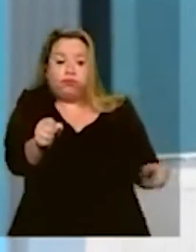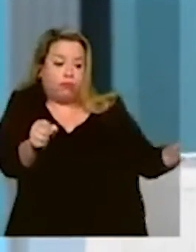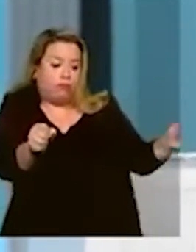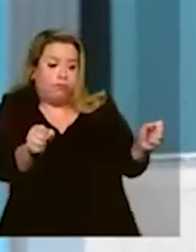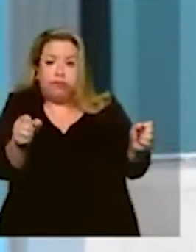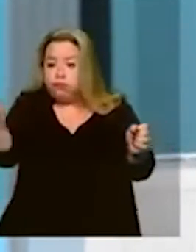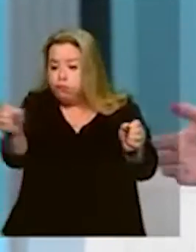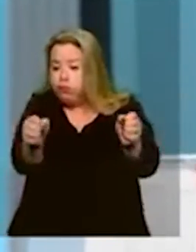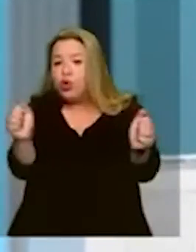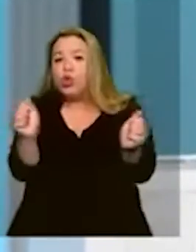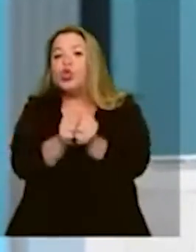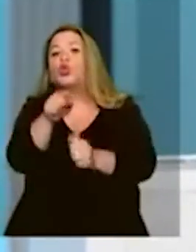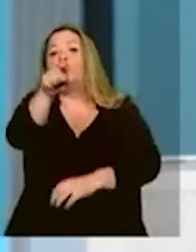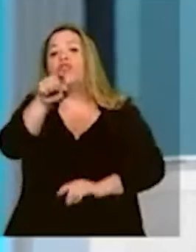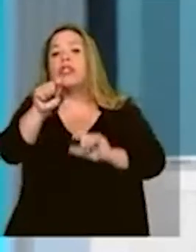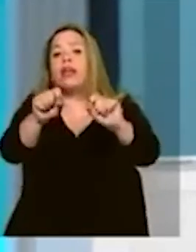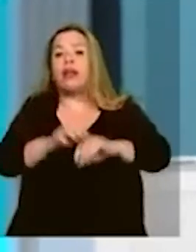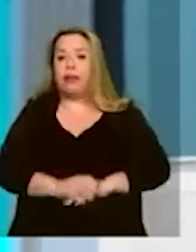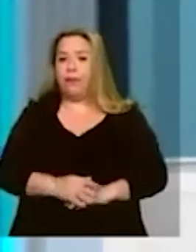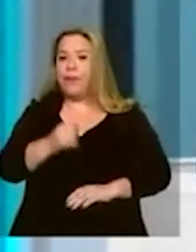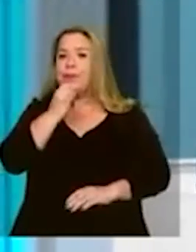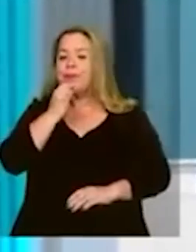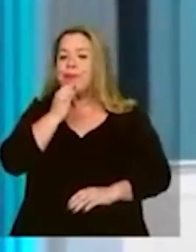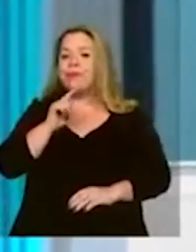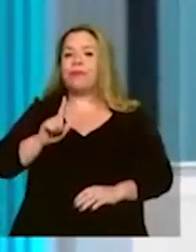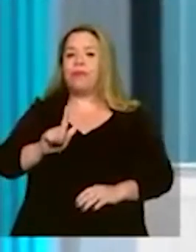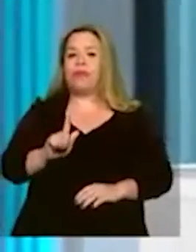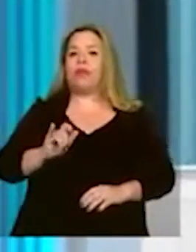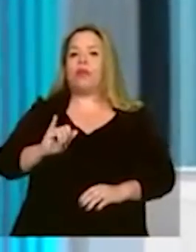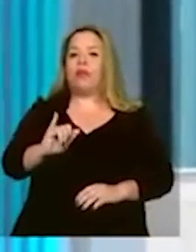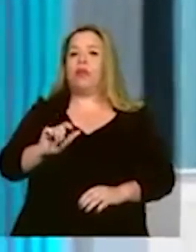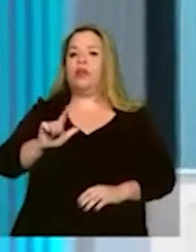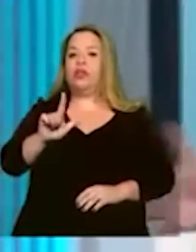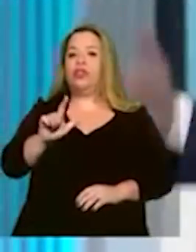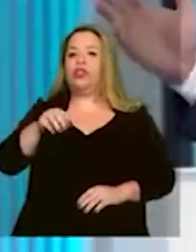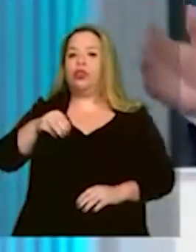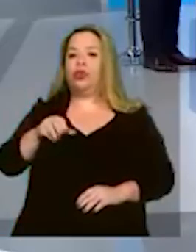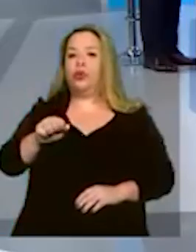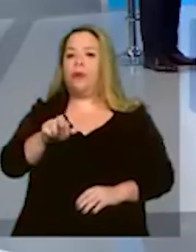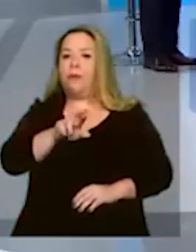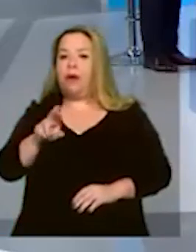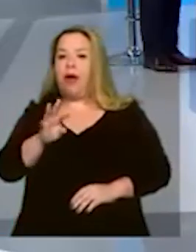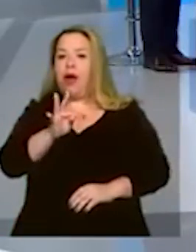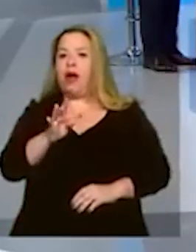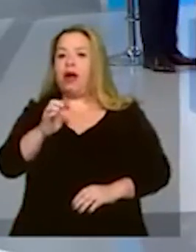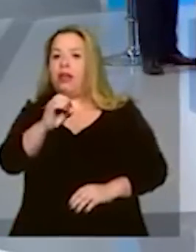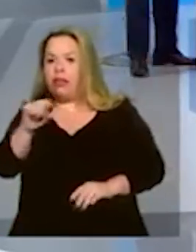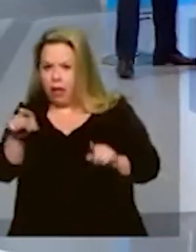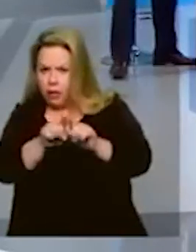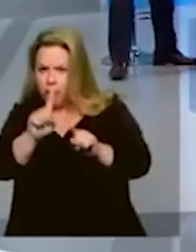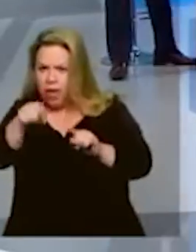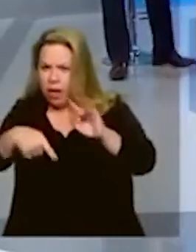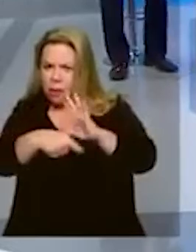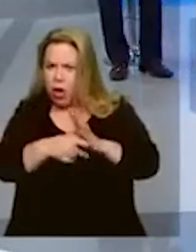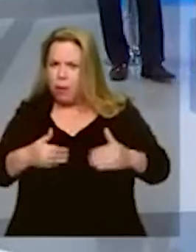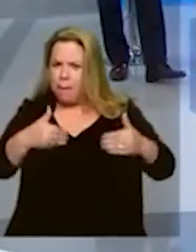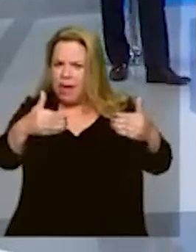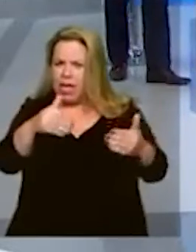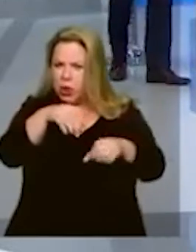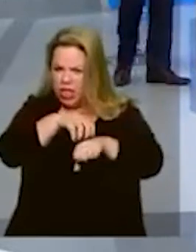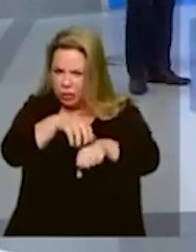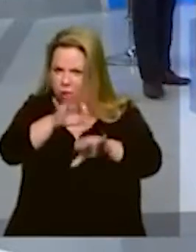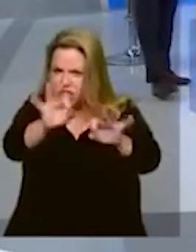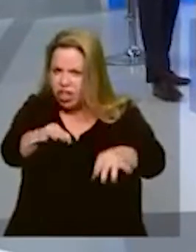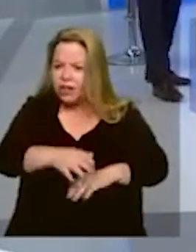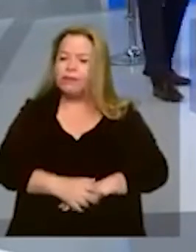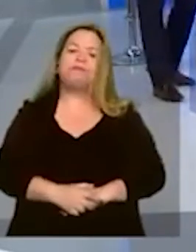seu lado? Por exemplo, Gilmar Tato vai ser o seu secretário de transportes? É a pergunta que eu lhe faço. Olha, Tarcísio, eu